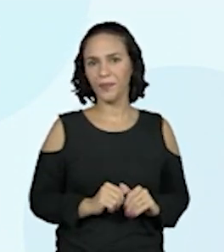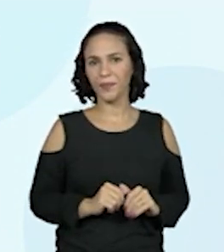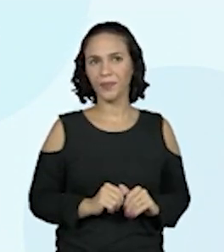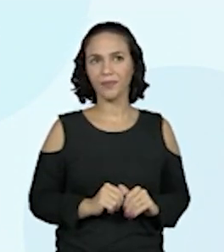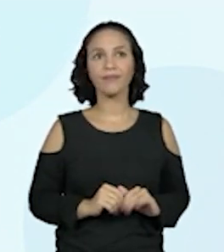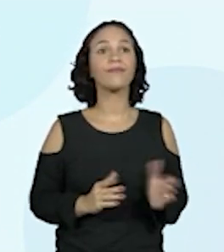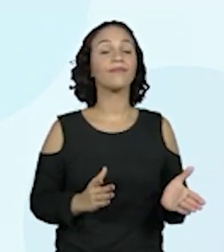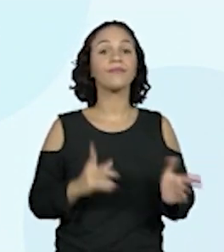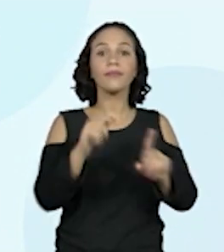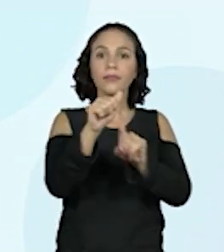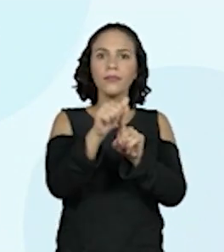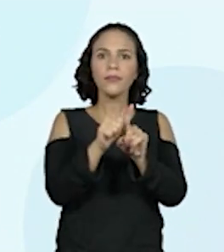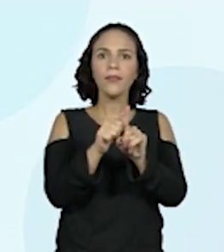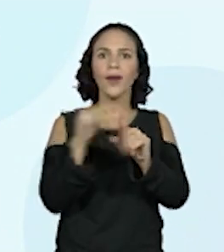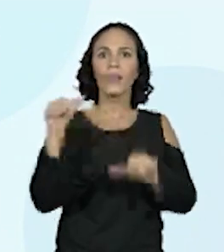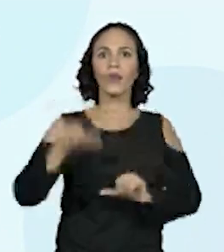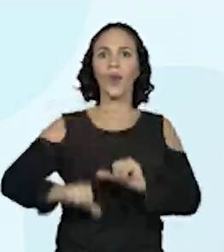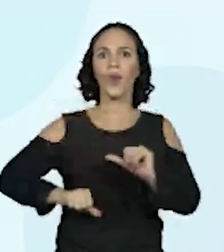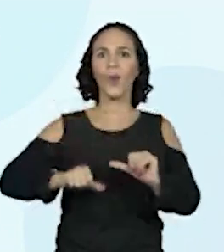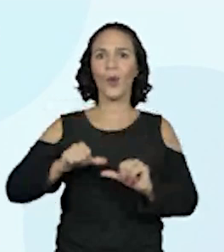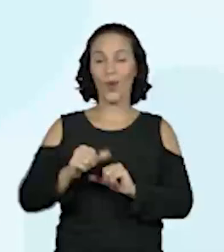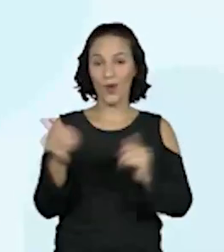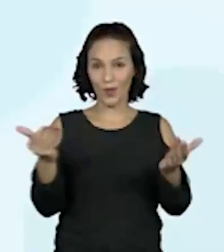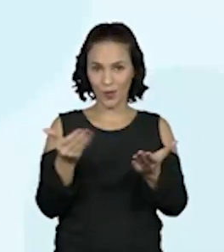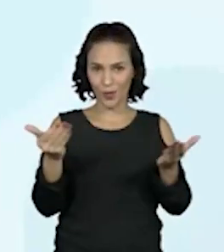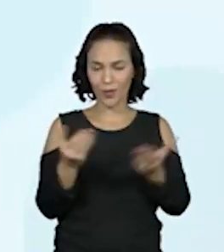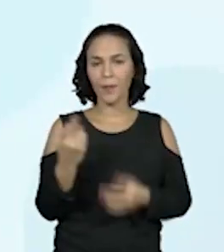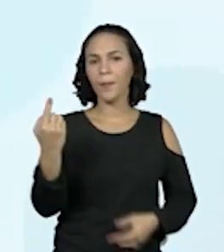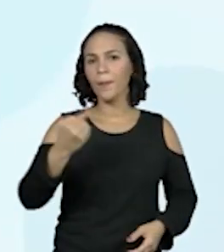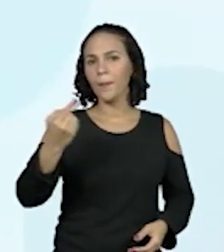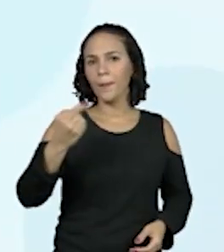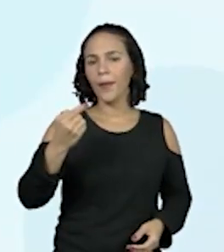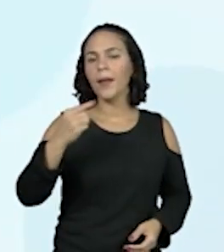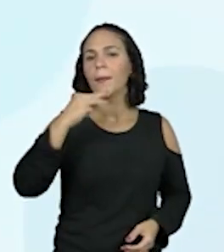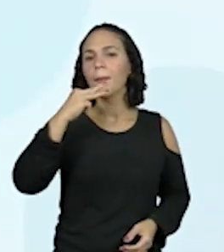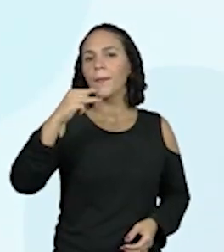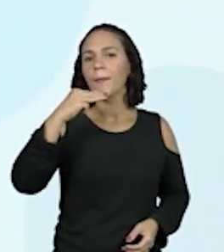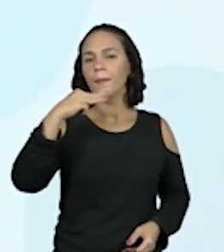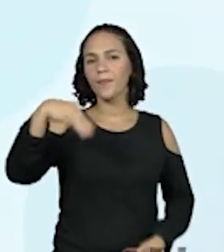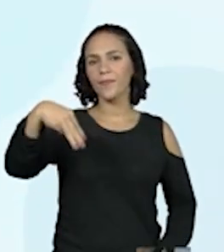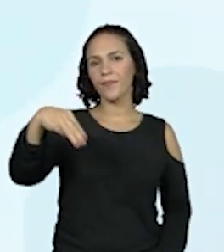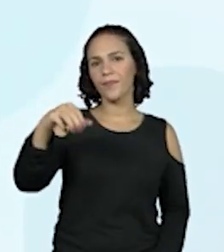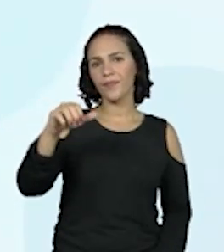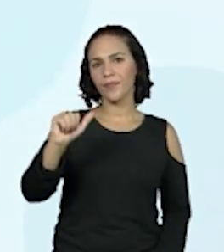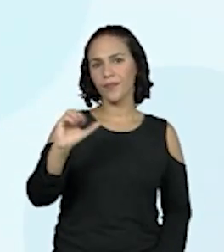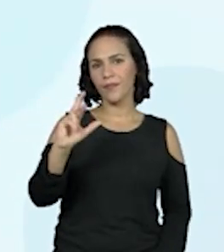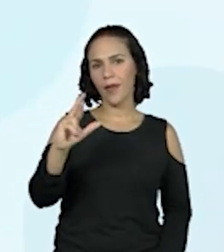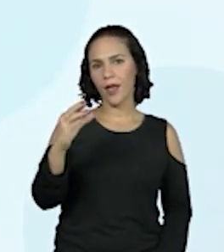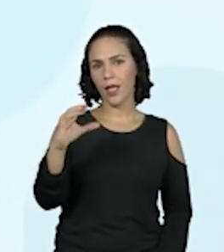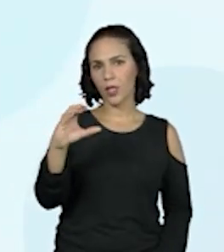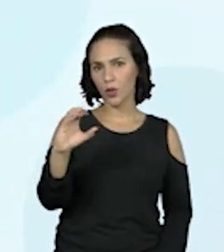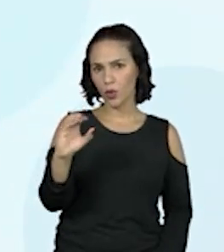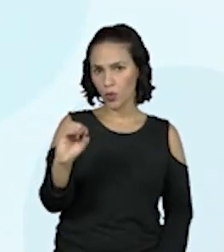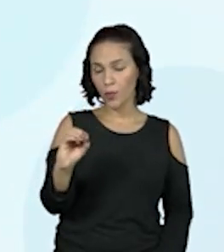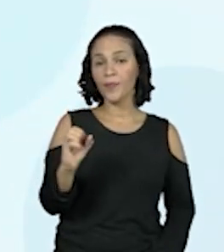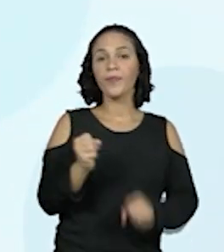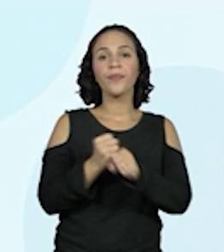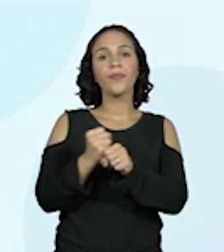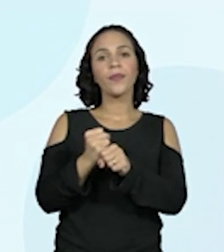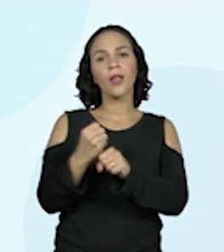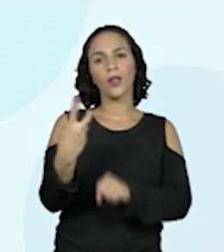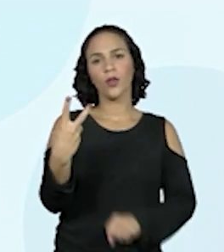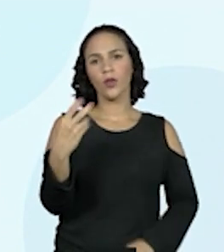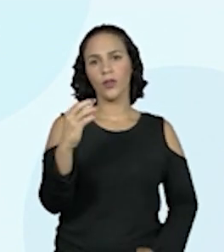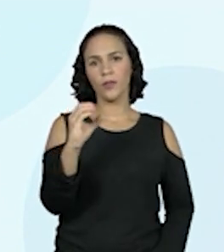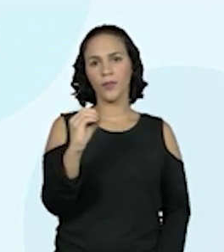Mudou o mês. Mudou hoje, dia 1º de março de 2021. Isso mesmo, 1º de março